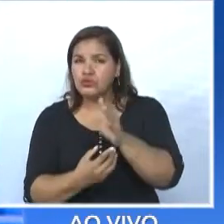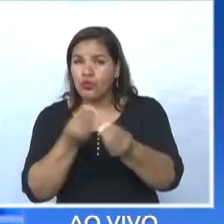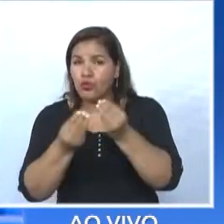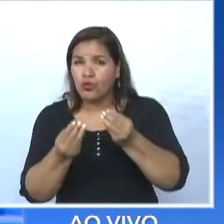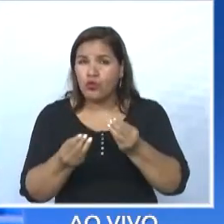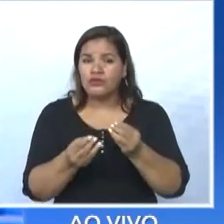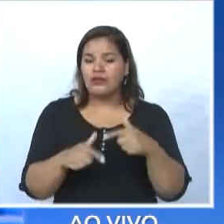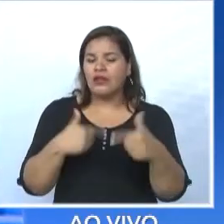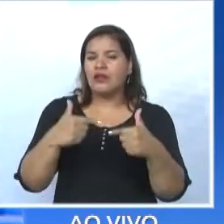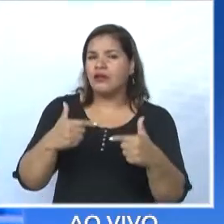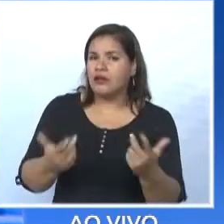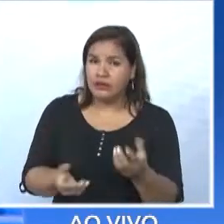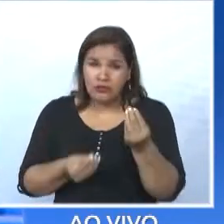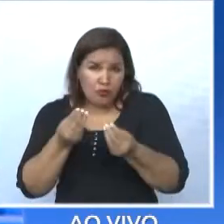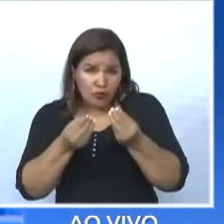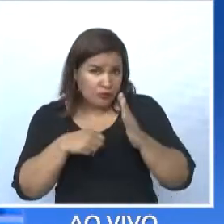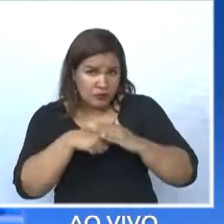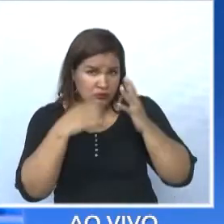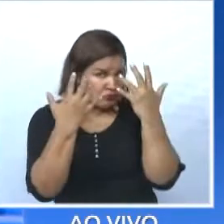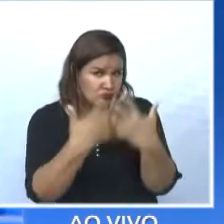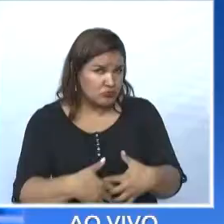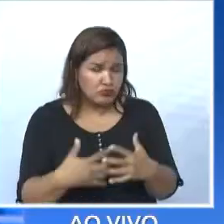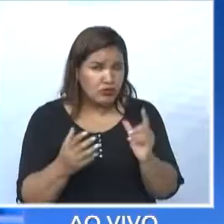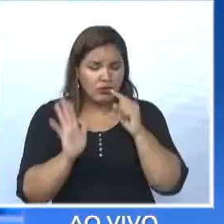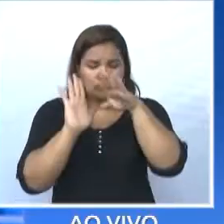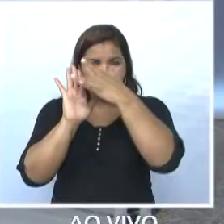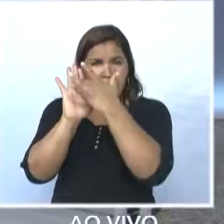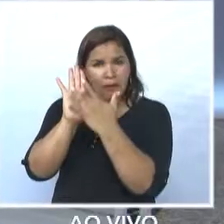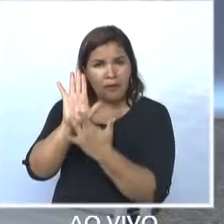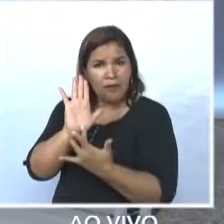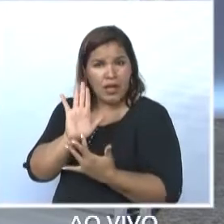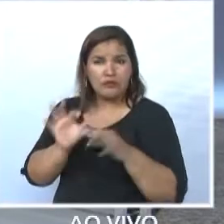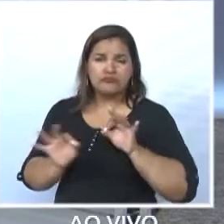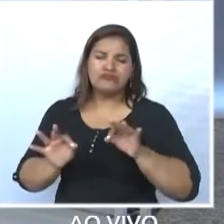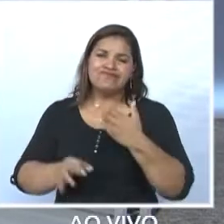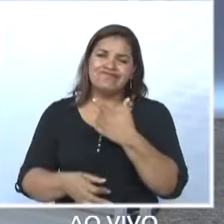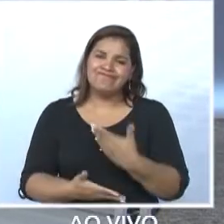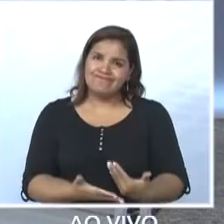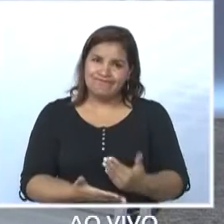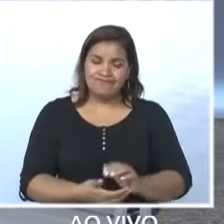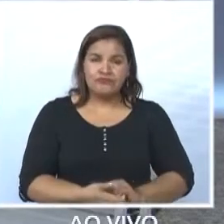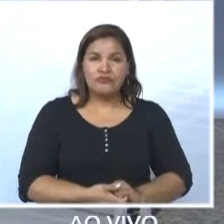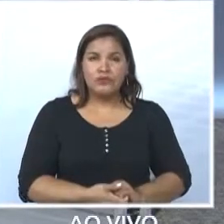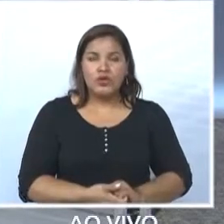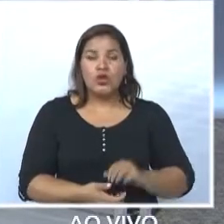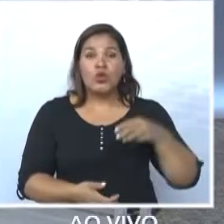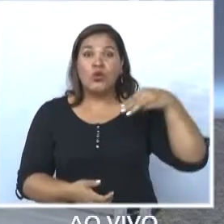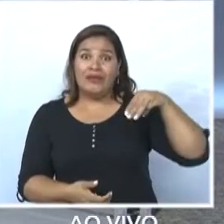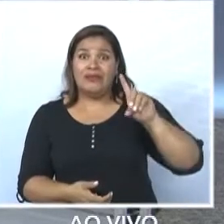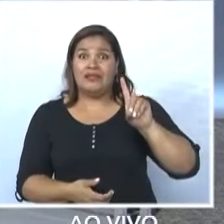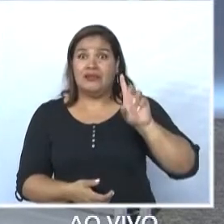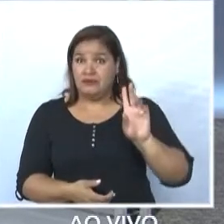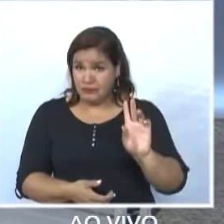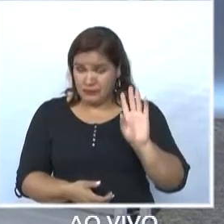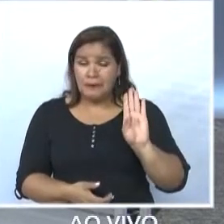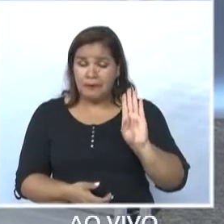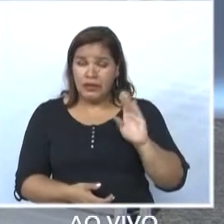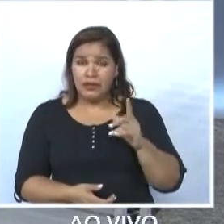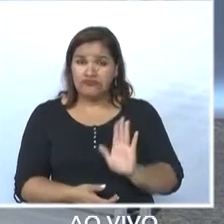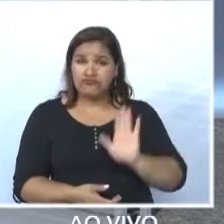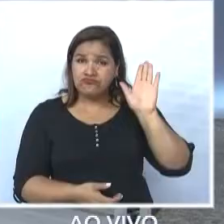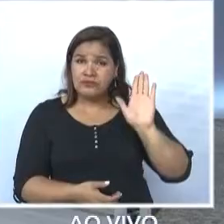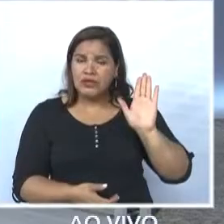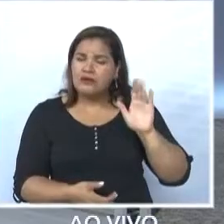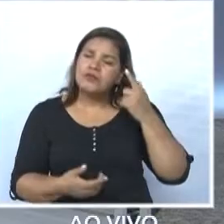vamos fazer cada um dos pontos que estão no plano de trabalho. O candidato do MDB, inclusive, agora a gente fica com essa questão